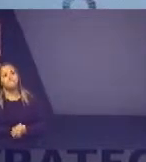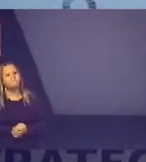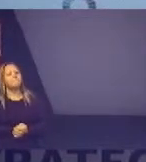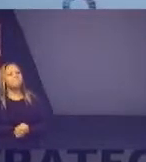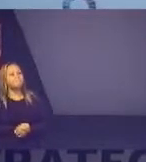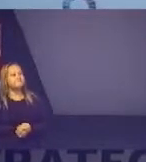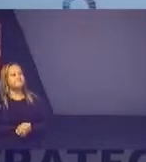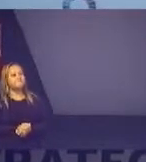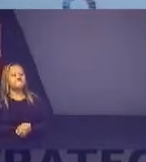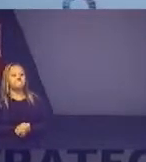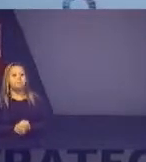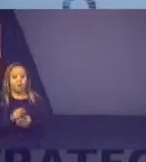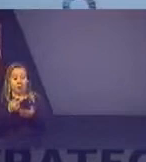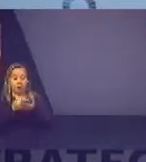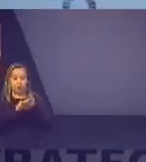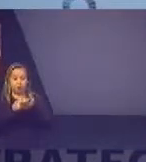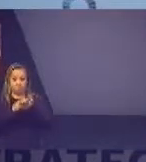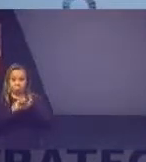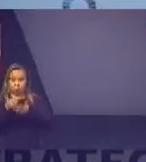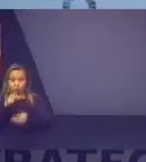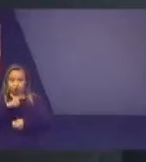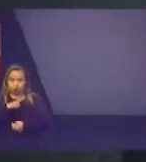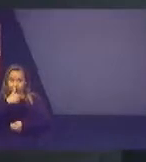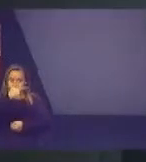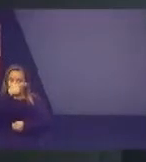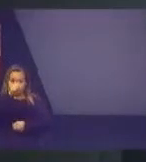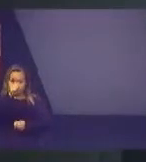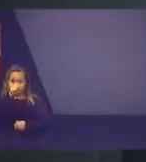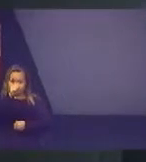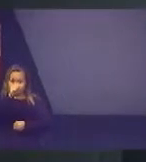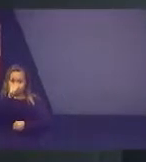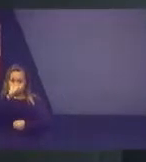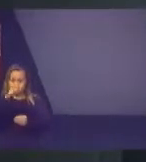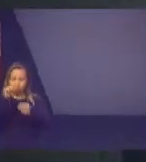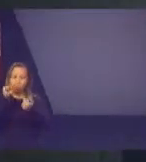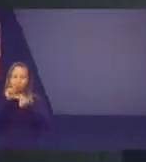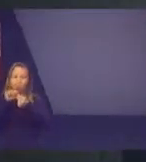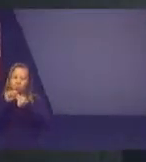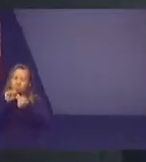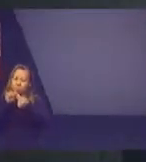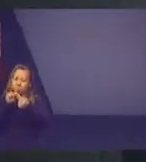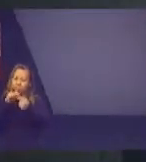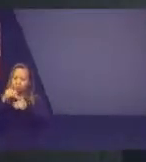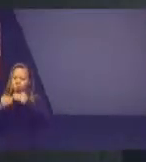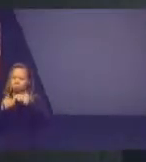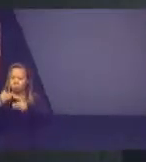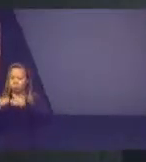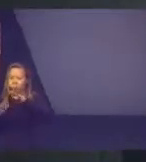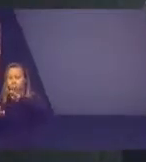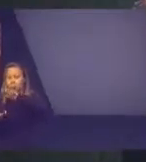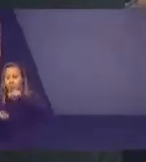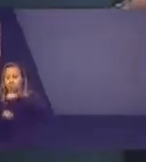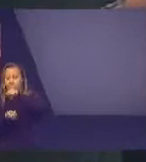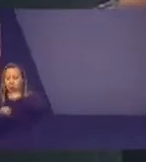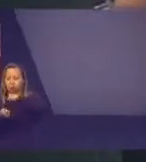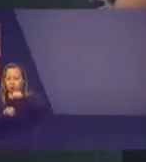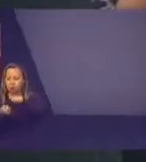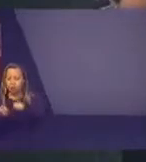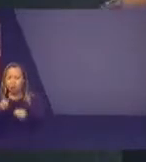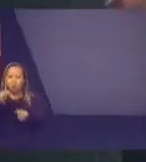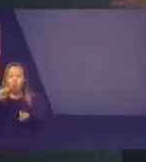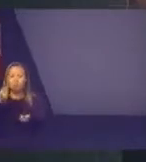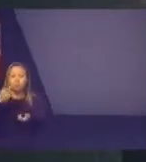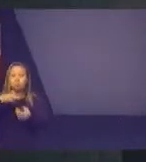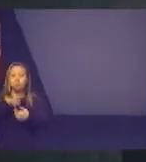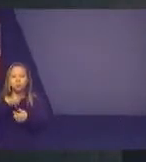A Agenda contempla 17 objetivos de desenvolvimento sustentável Que de uma forma muito criativa